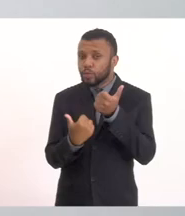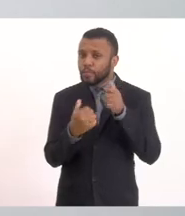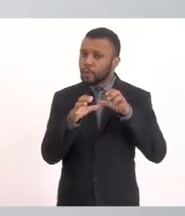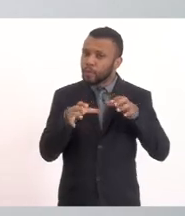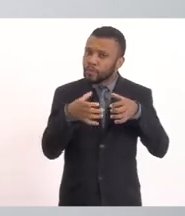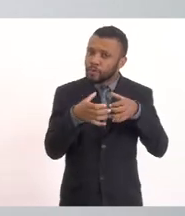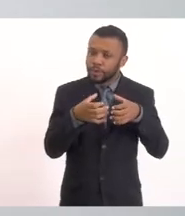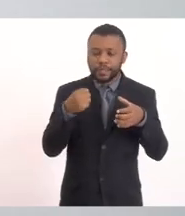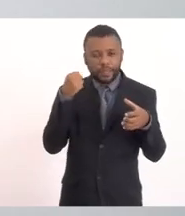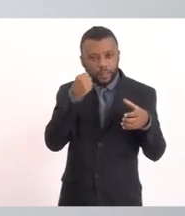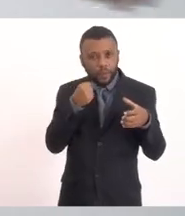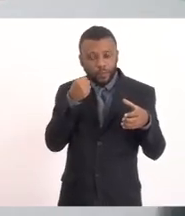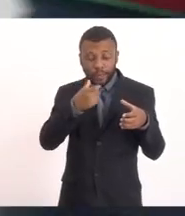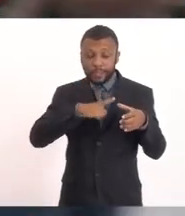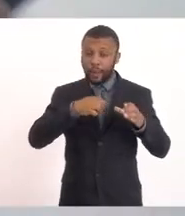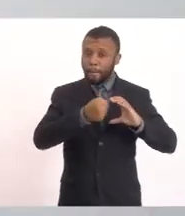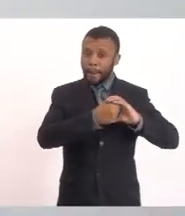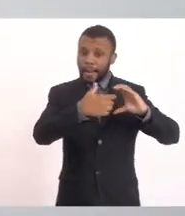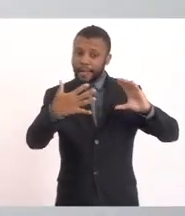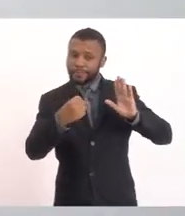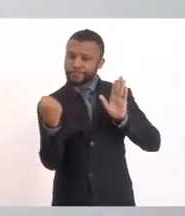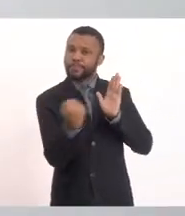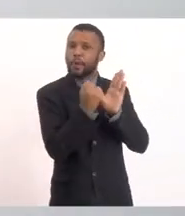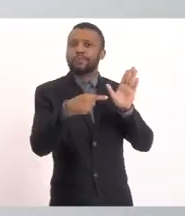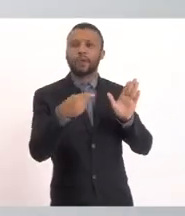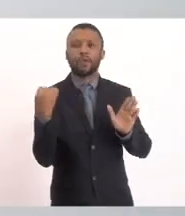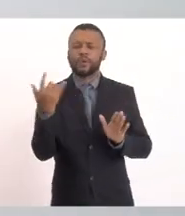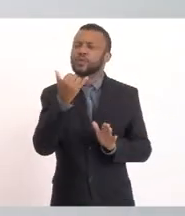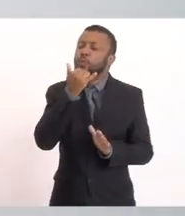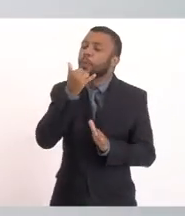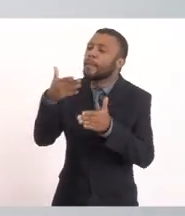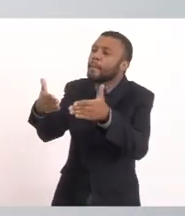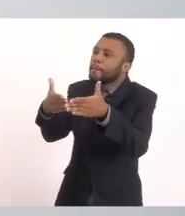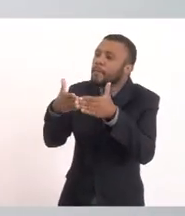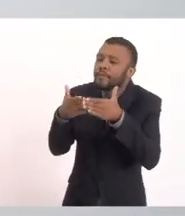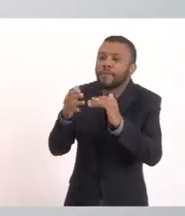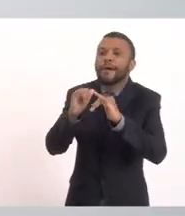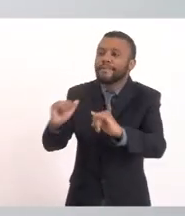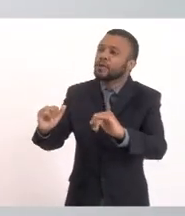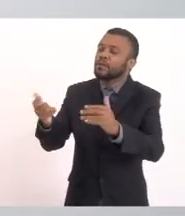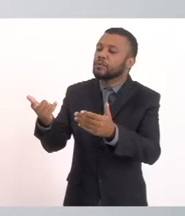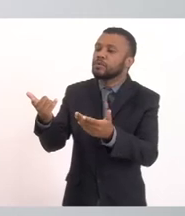Saquarema Tem uma característica Muito importante E ligar o áudio Por gentileza